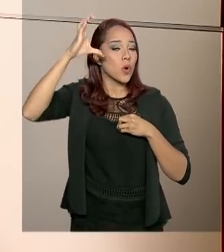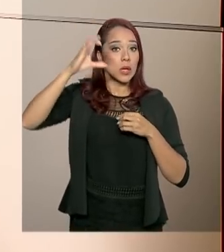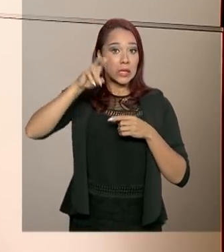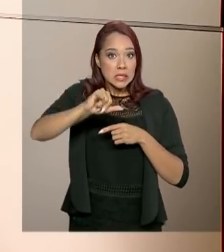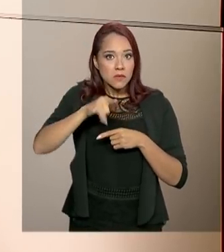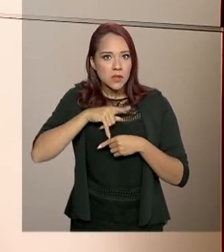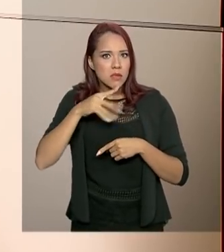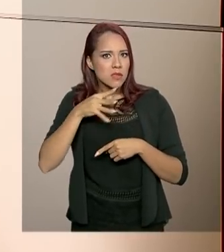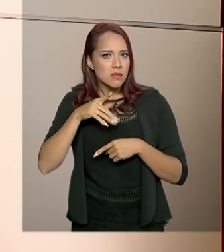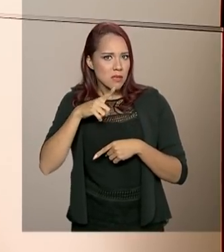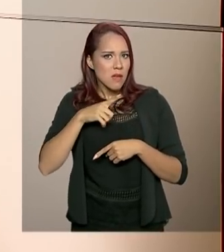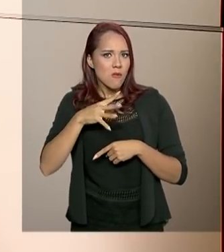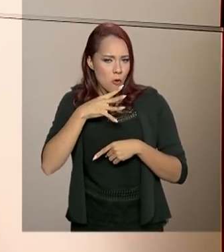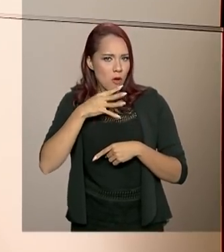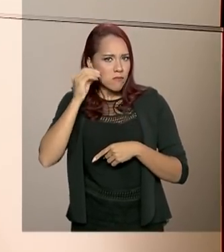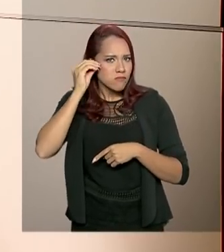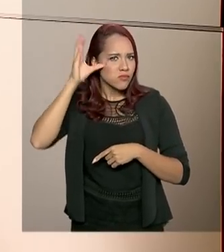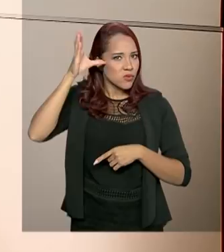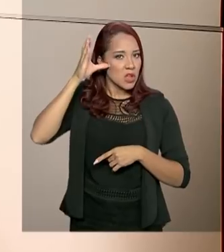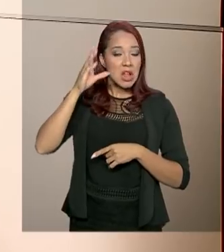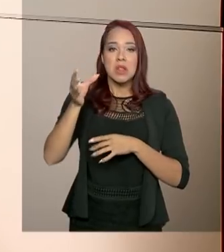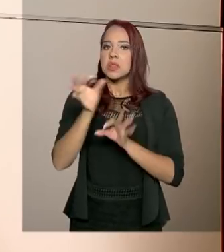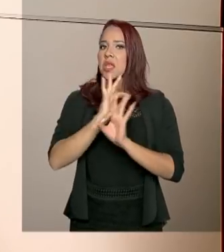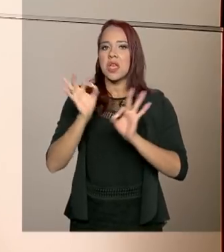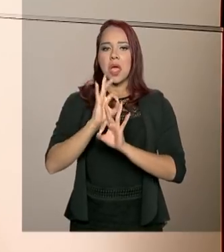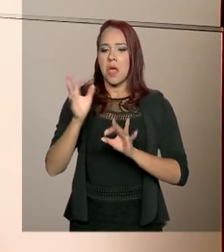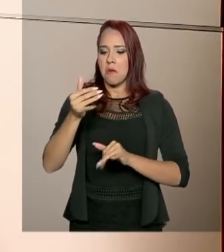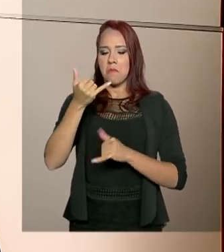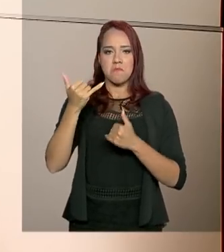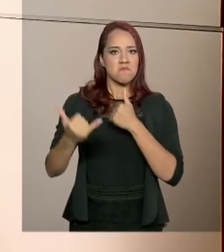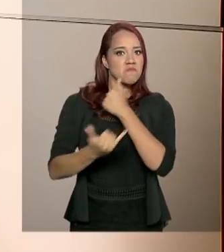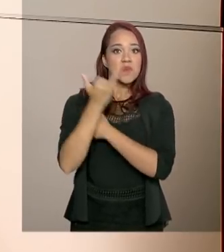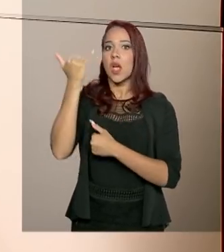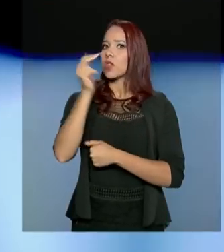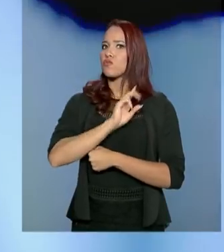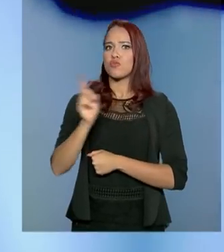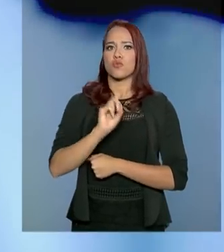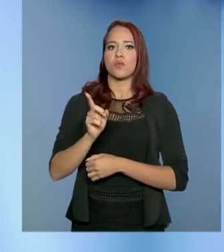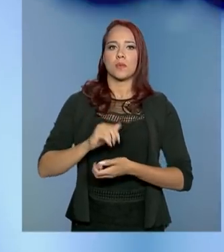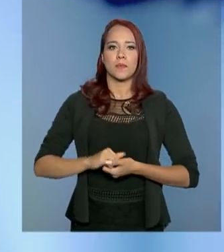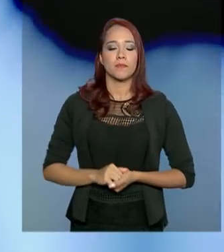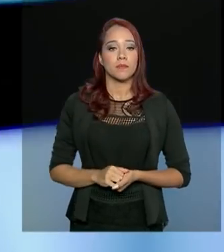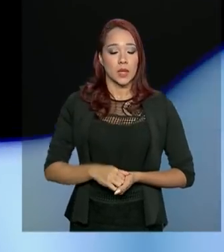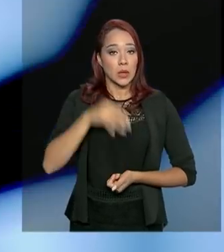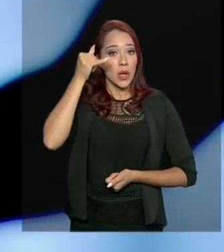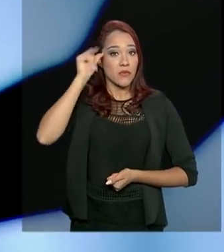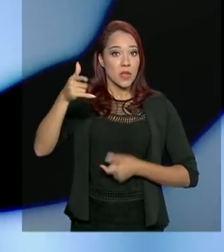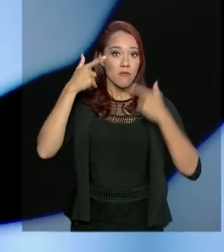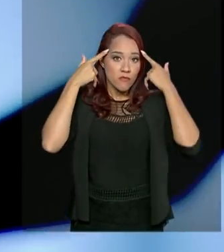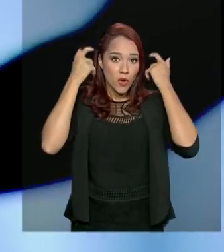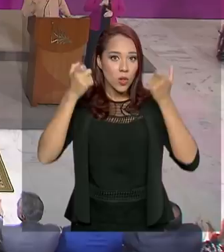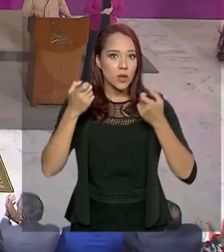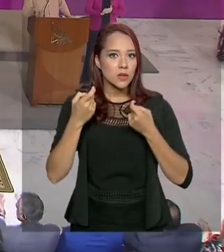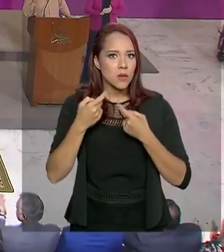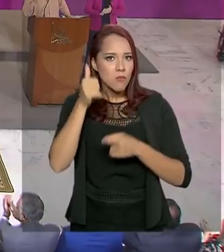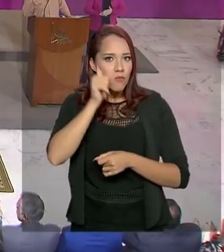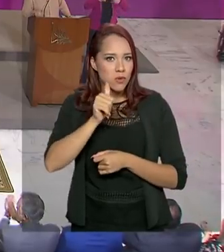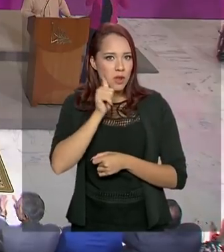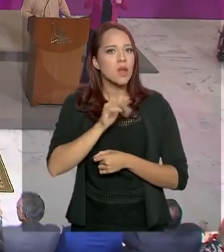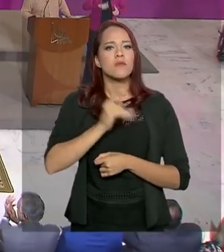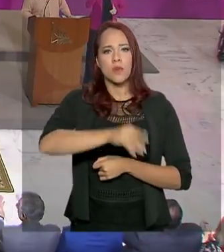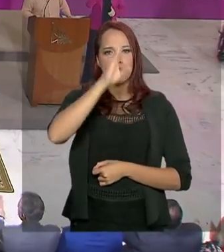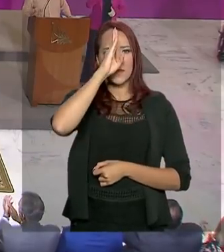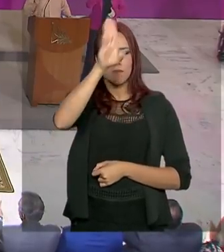você tem o conhecimento, ninguém te faz de besta mais, ninguém te derruba mais. Combater a violência contra a mulher foi uma das